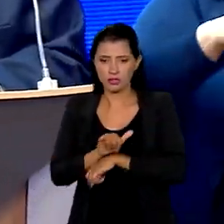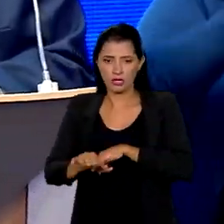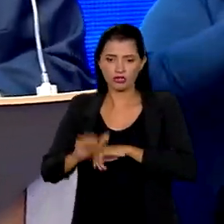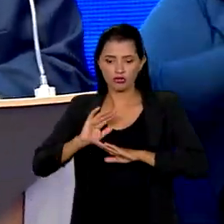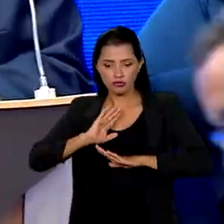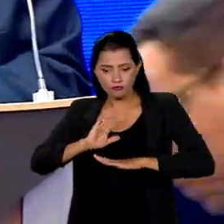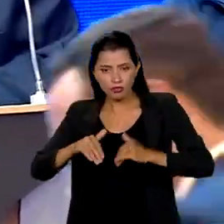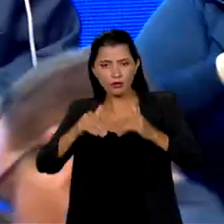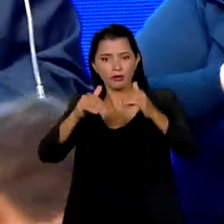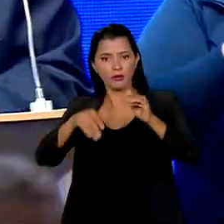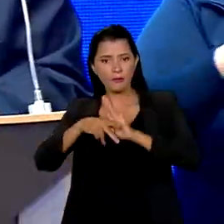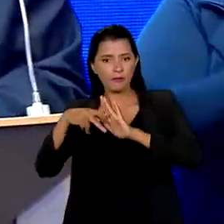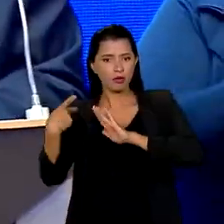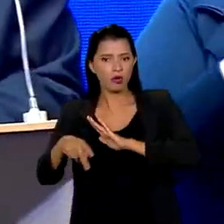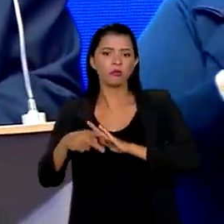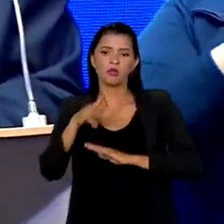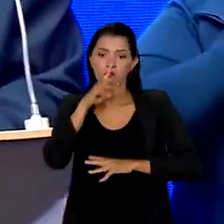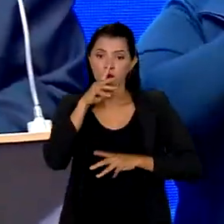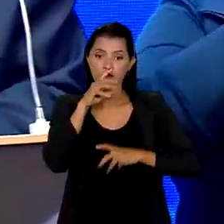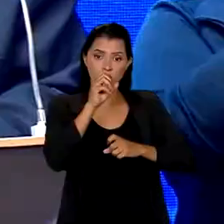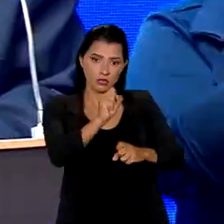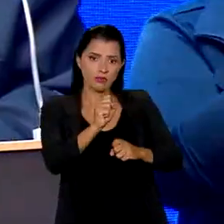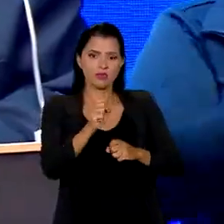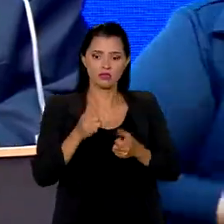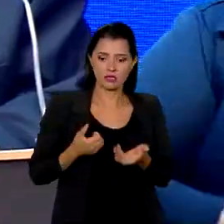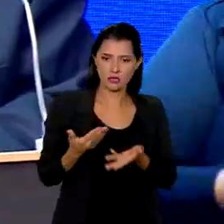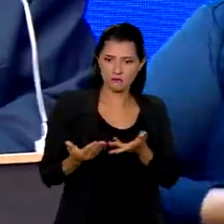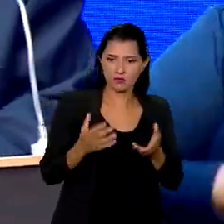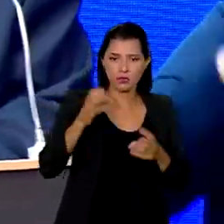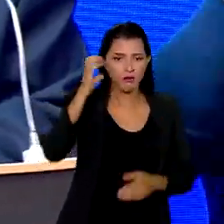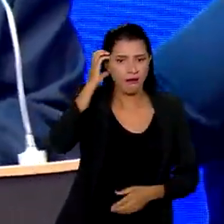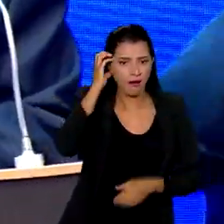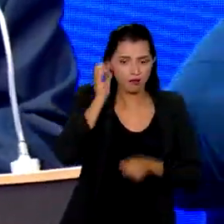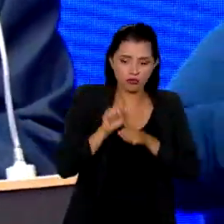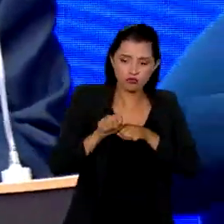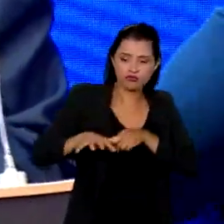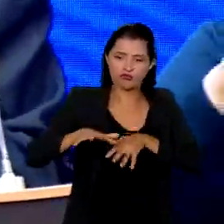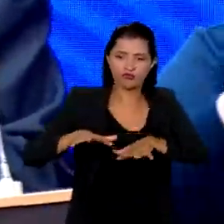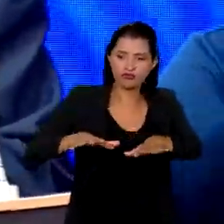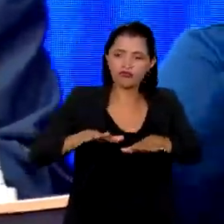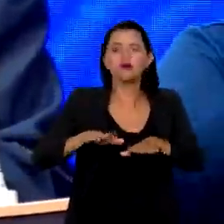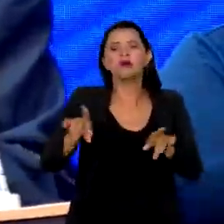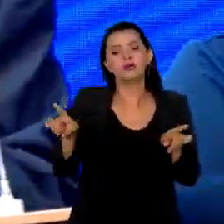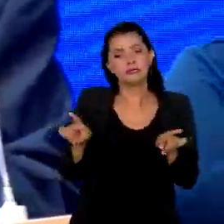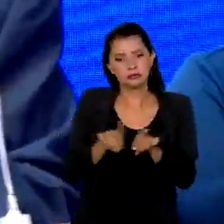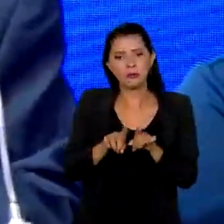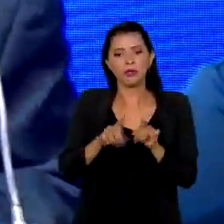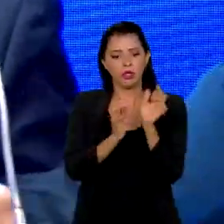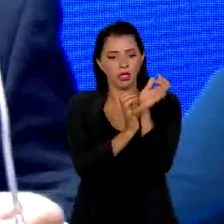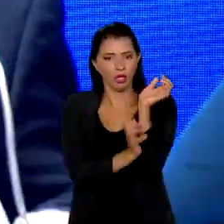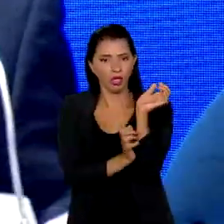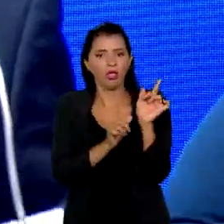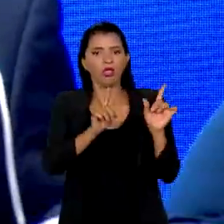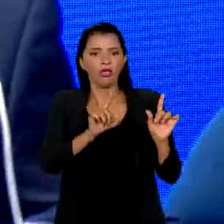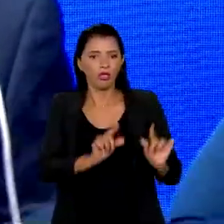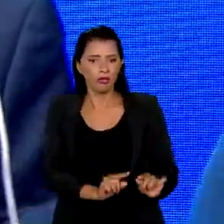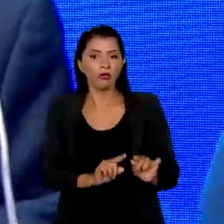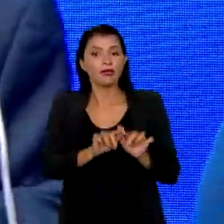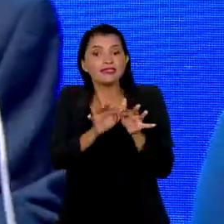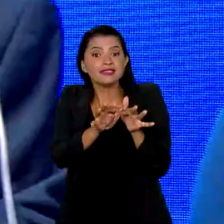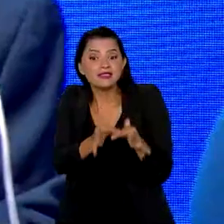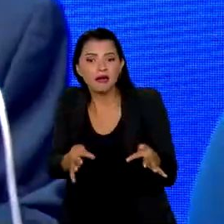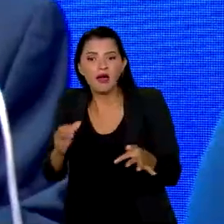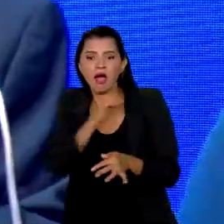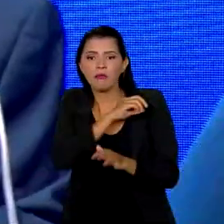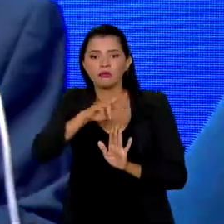desenvolvimento e fortalecimento do serviço de radiodifusão, além da desburocratização e simplificação